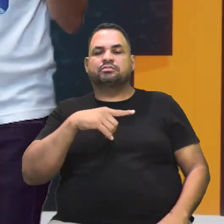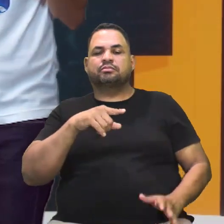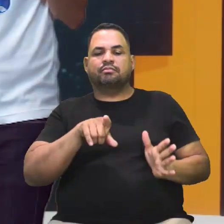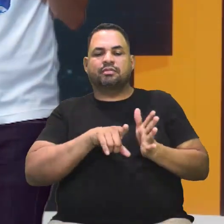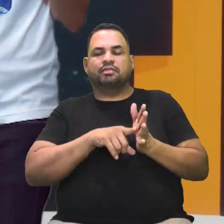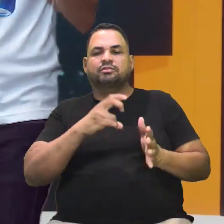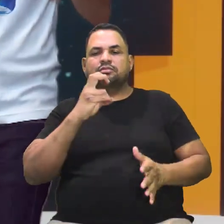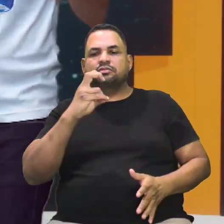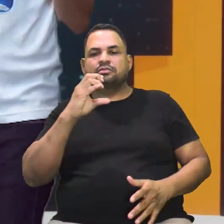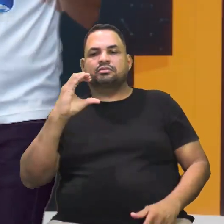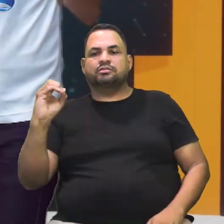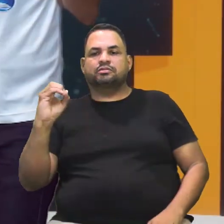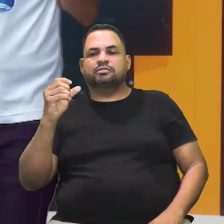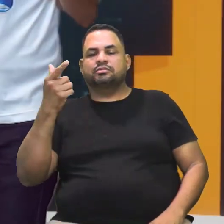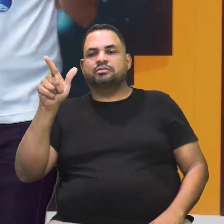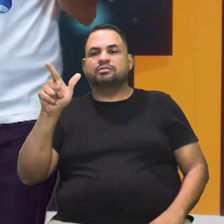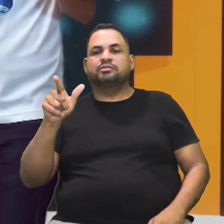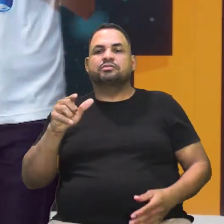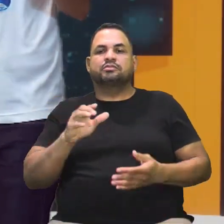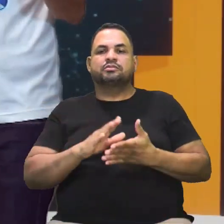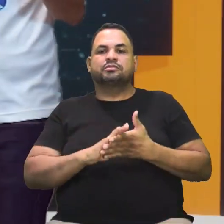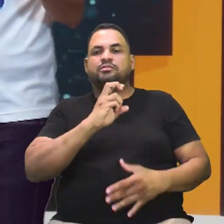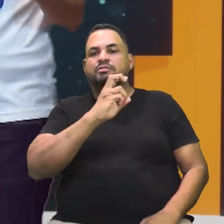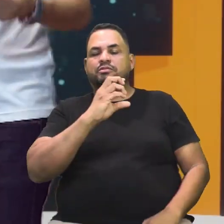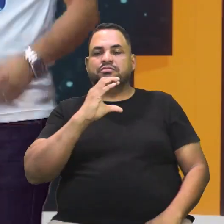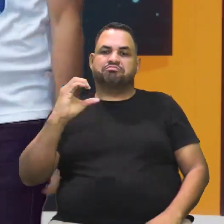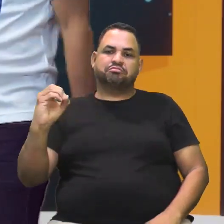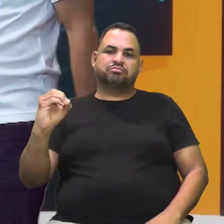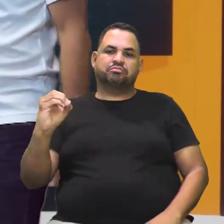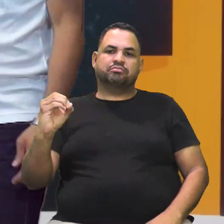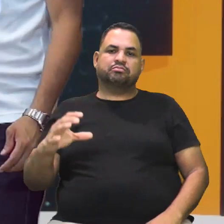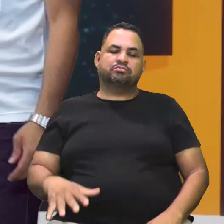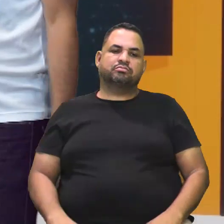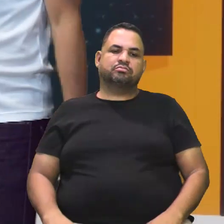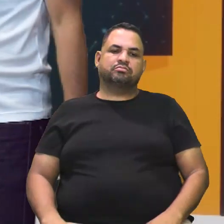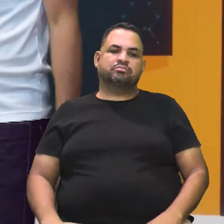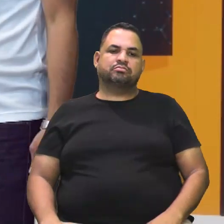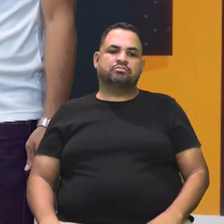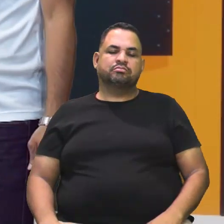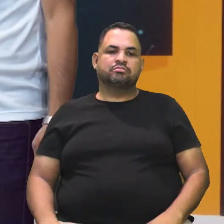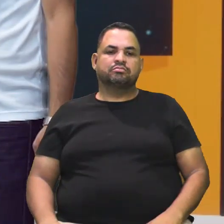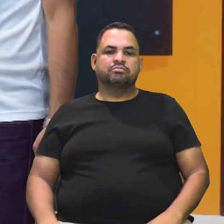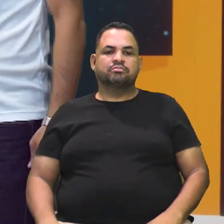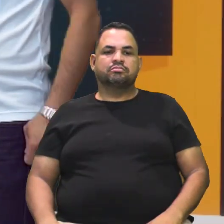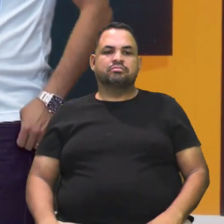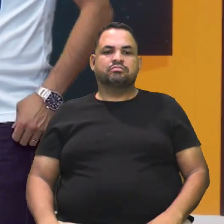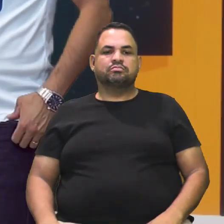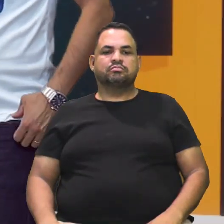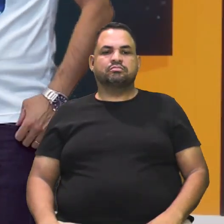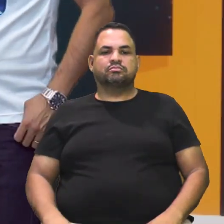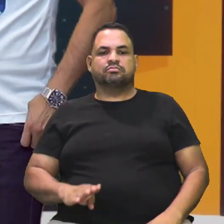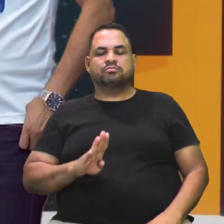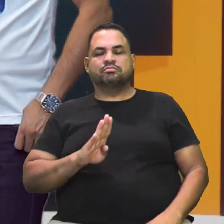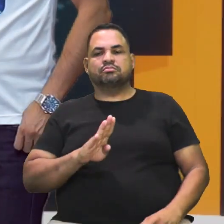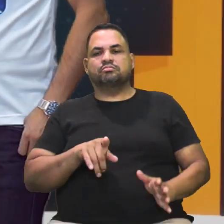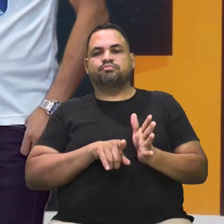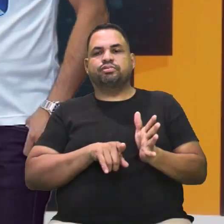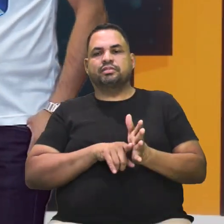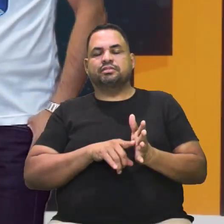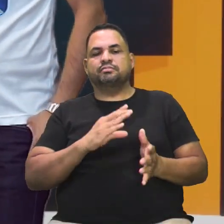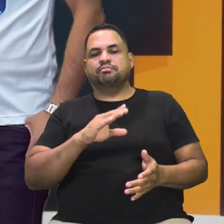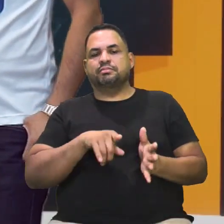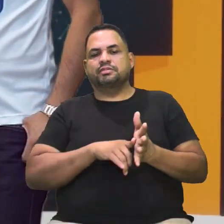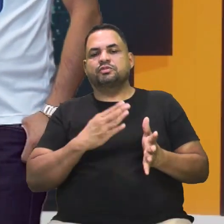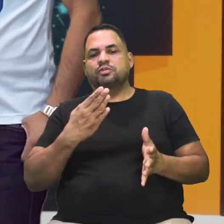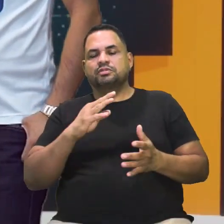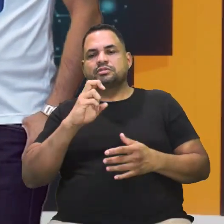menos 5 e 0, o outro vai ser o 5 e 0. Então, na letra B apareceu aqui, ó, menos 4 e 5. Na